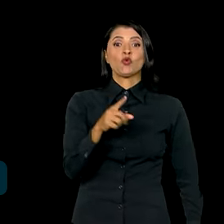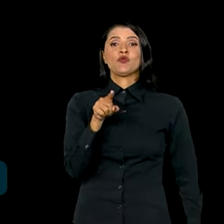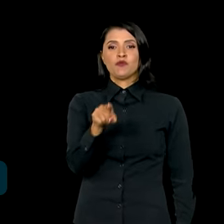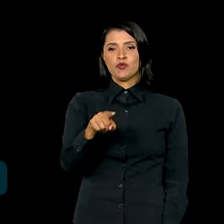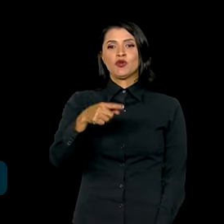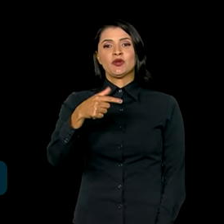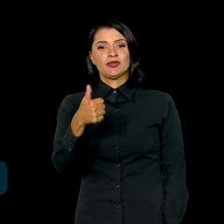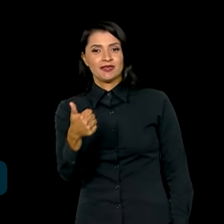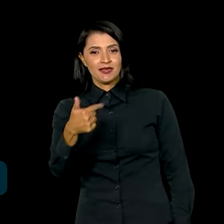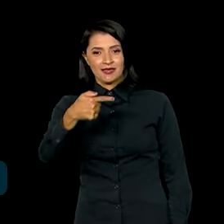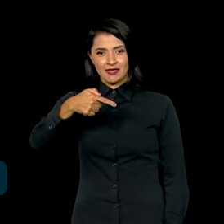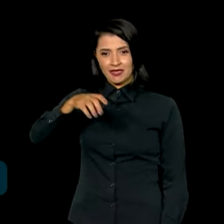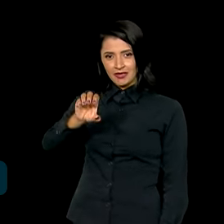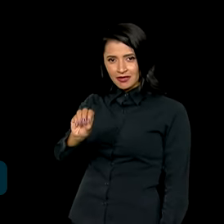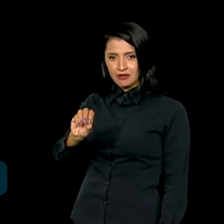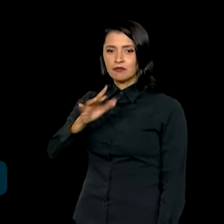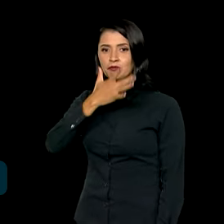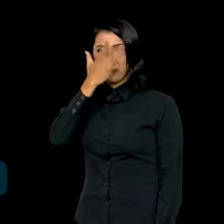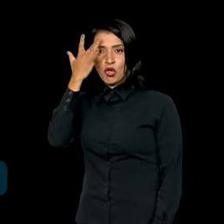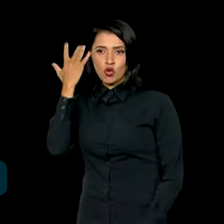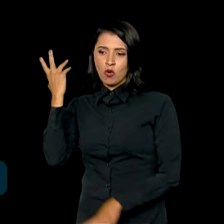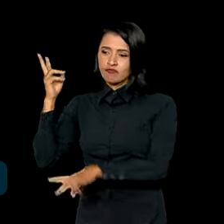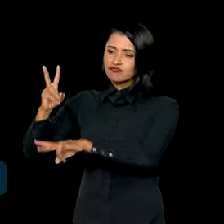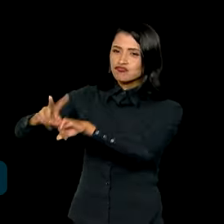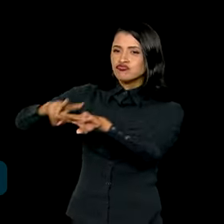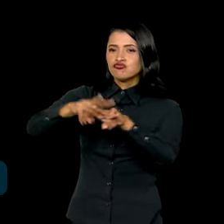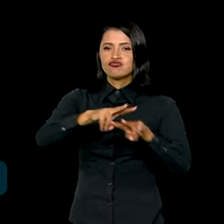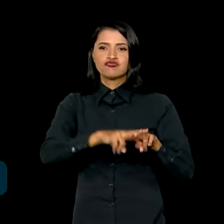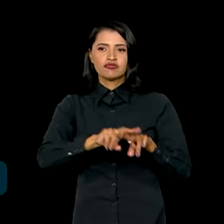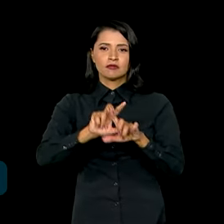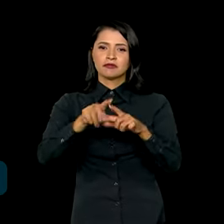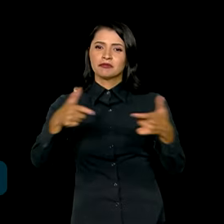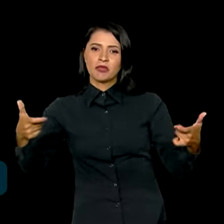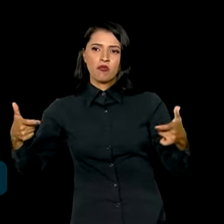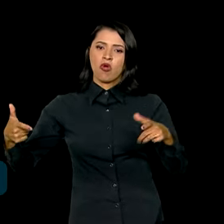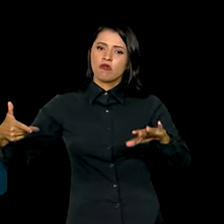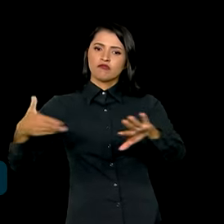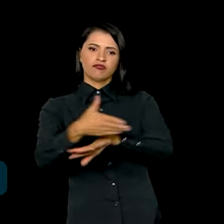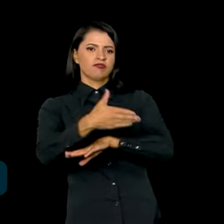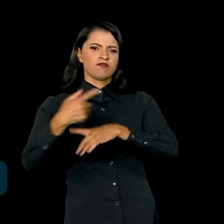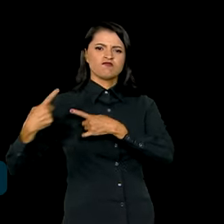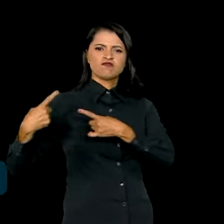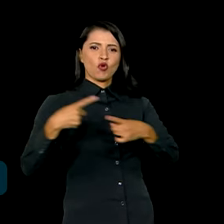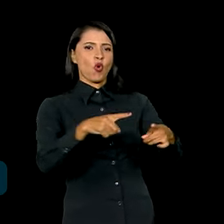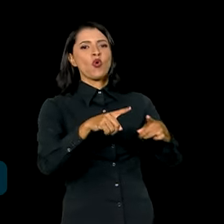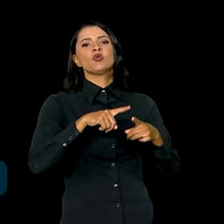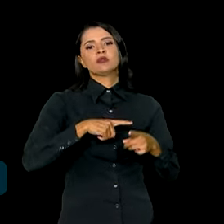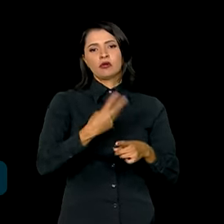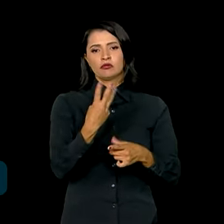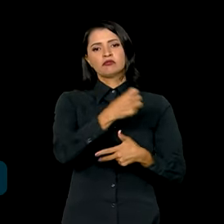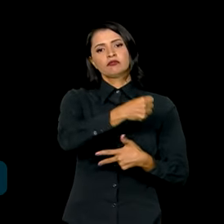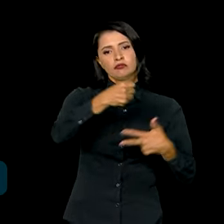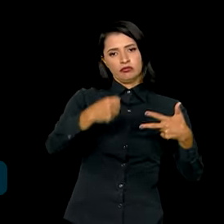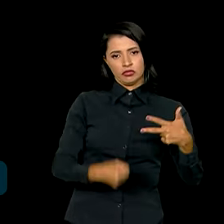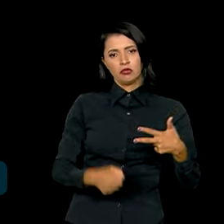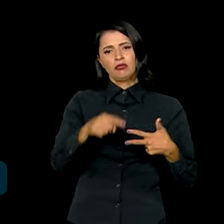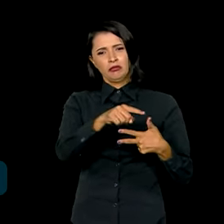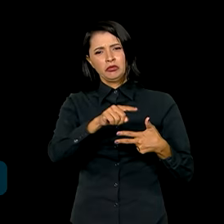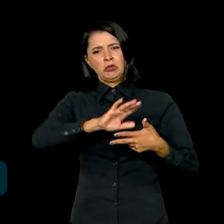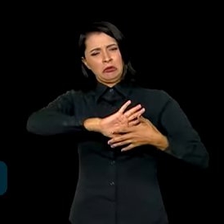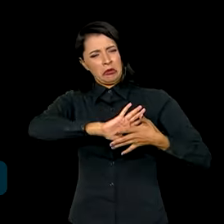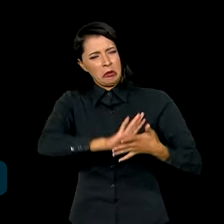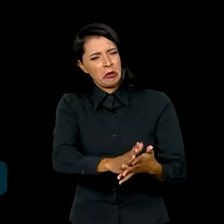pessoas foram presas, a maioria por ter invadido e atacado diretamente os poderes. Um rastro de